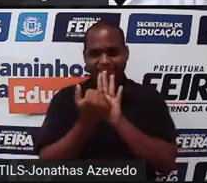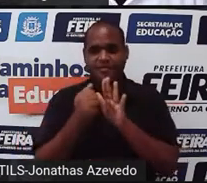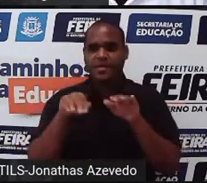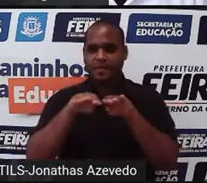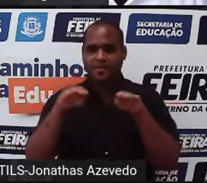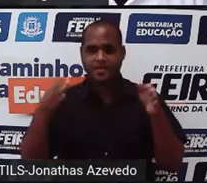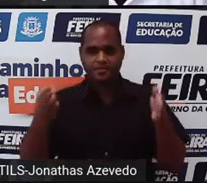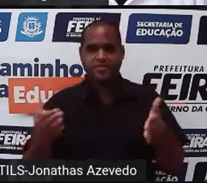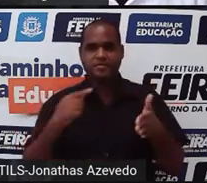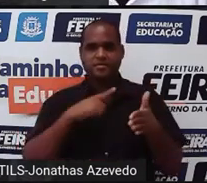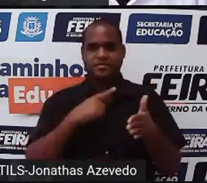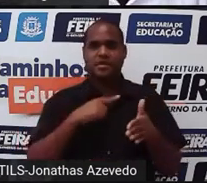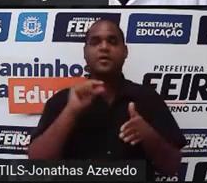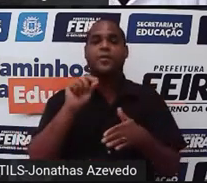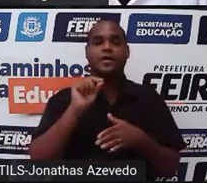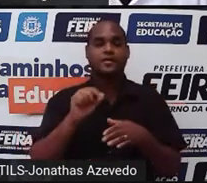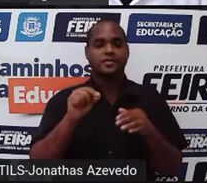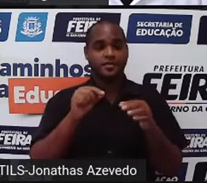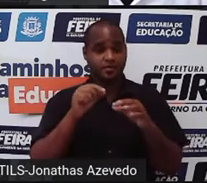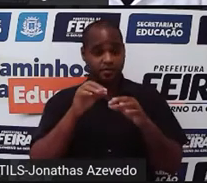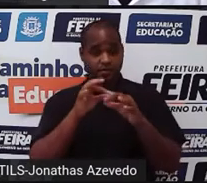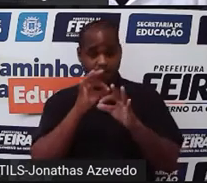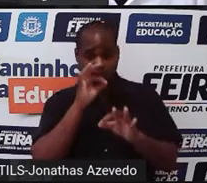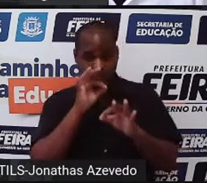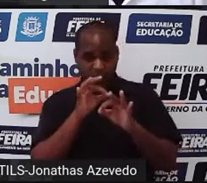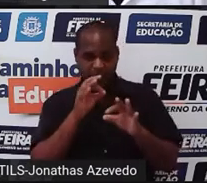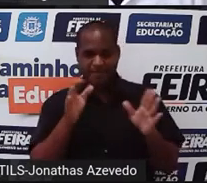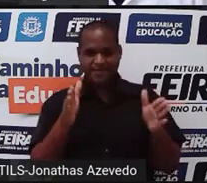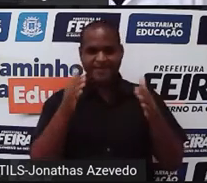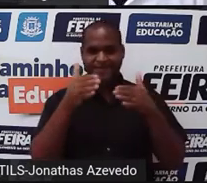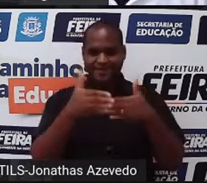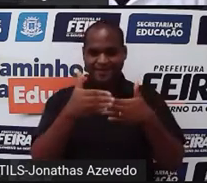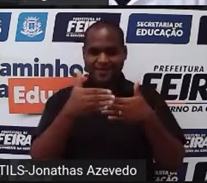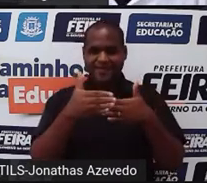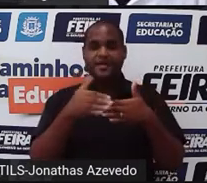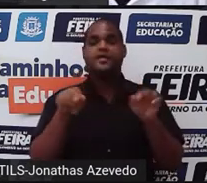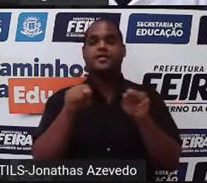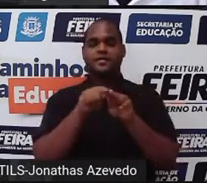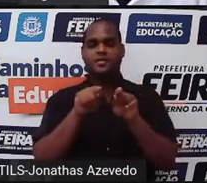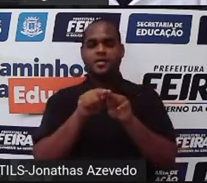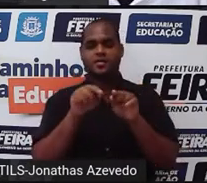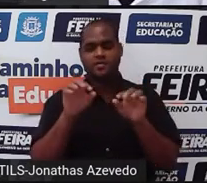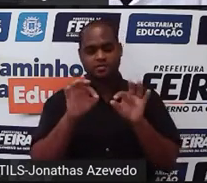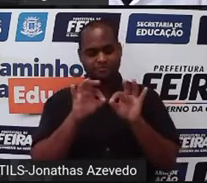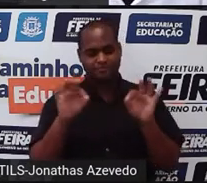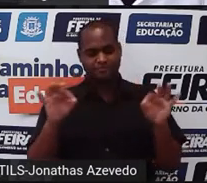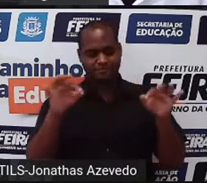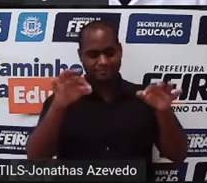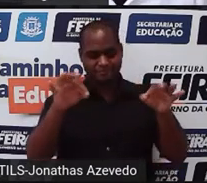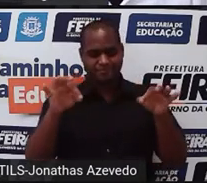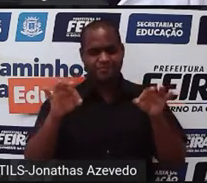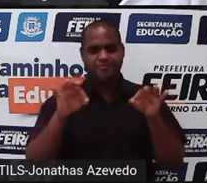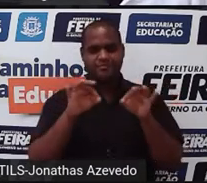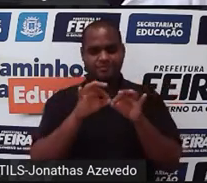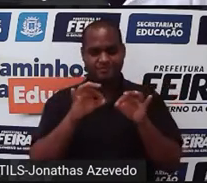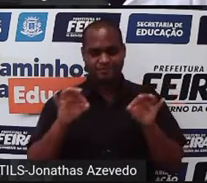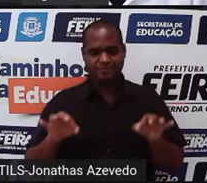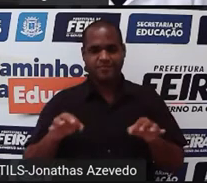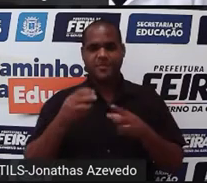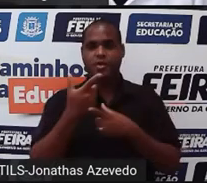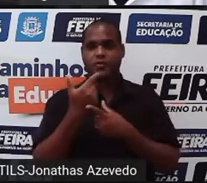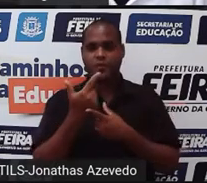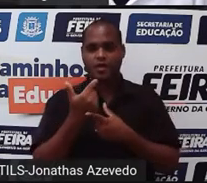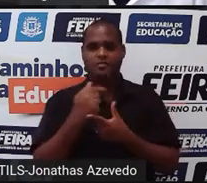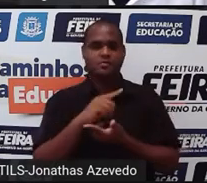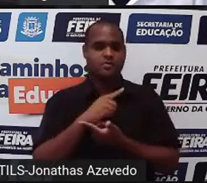cima dessa mesa tem um cubo feito com canudos, pra esse cubo ser feito com canudos, precisa-se de 12 canudos,